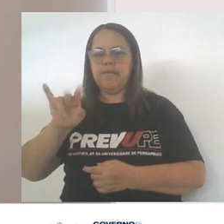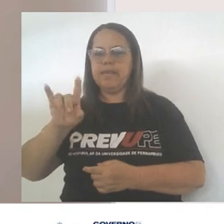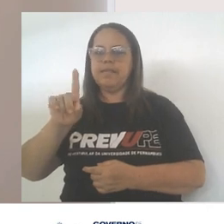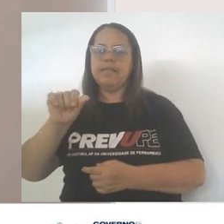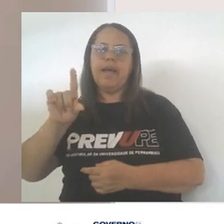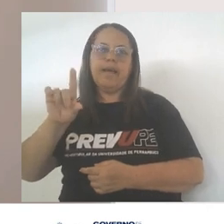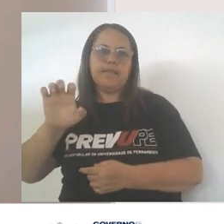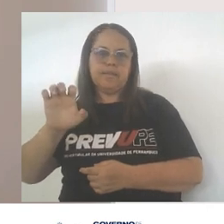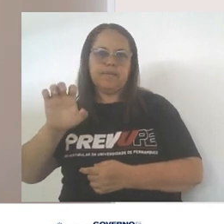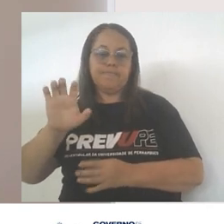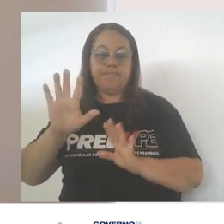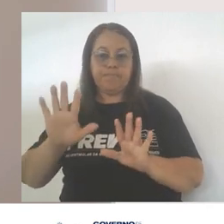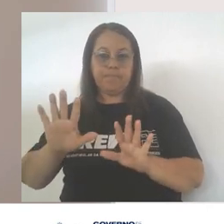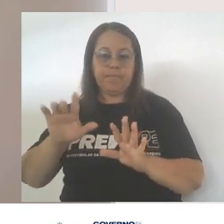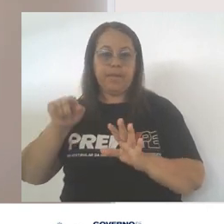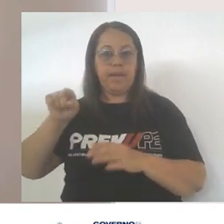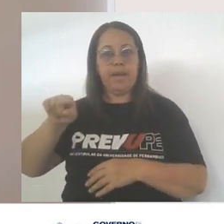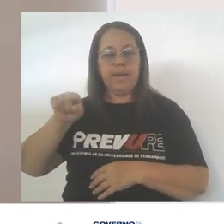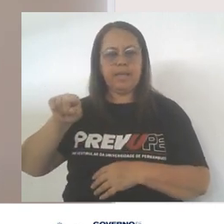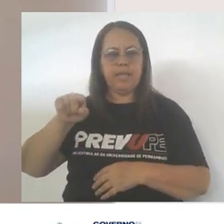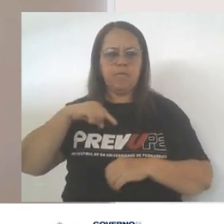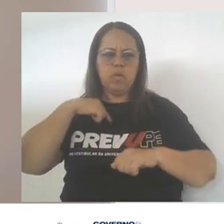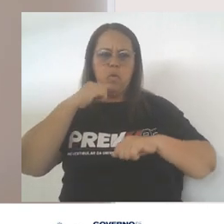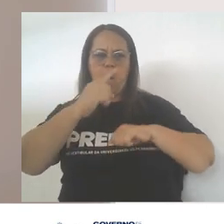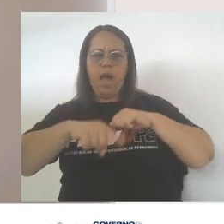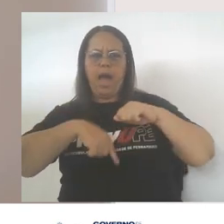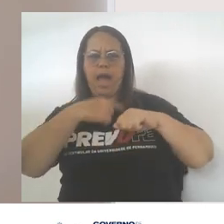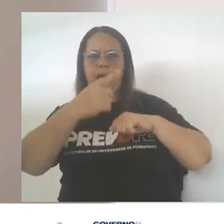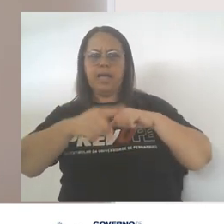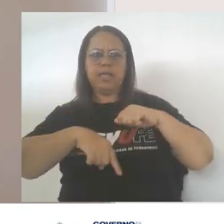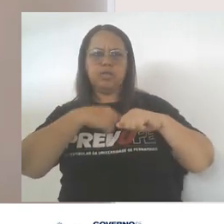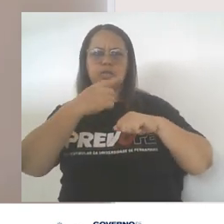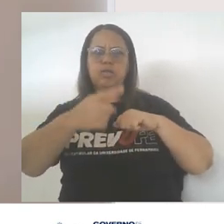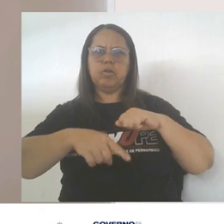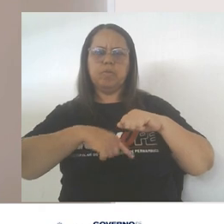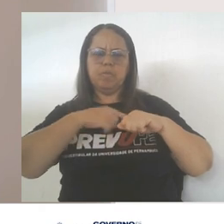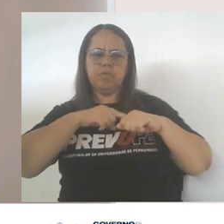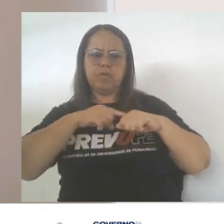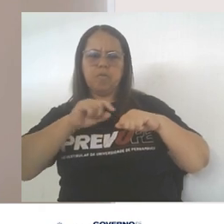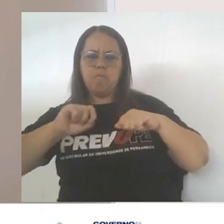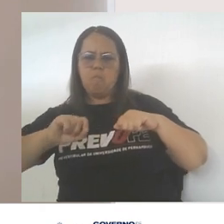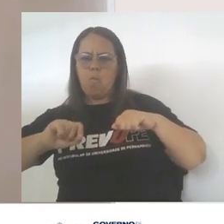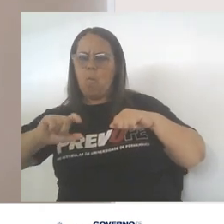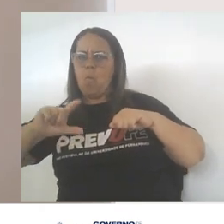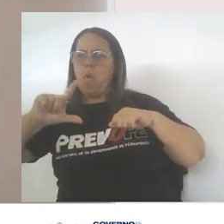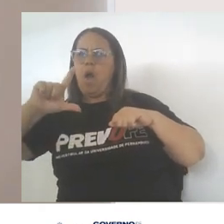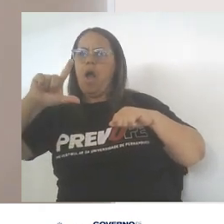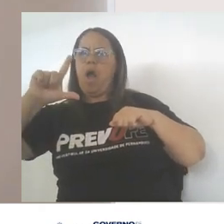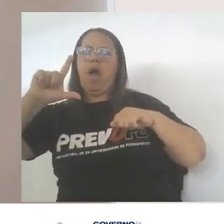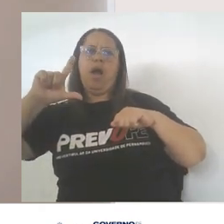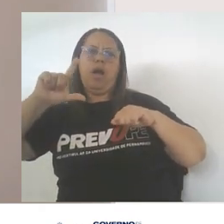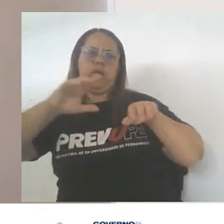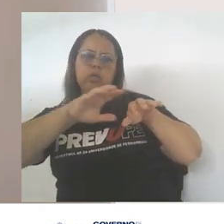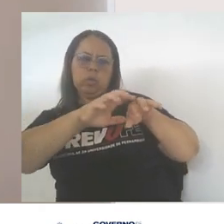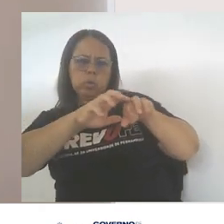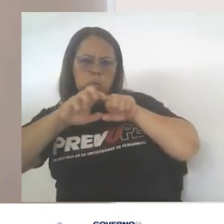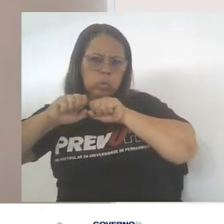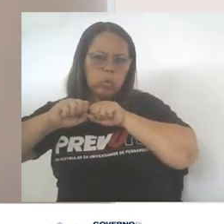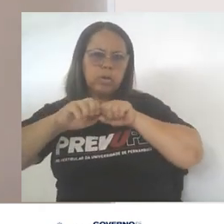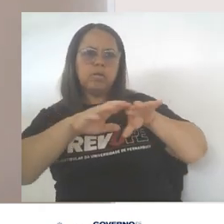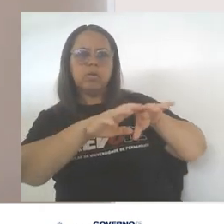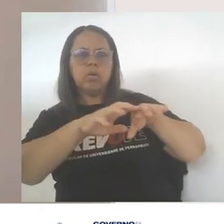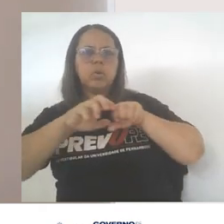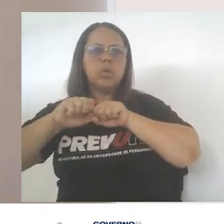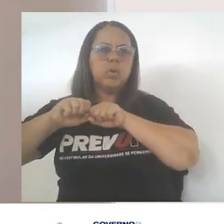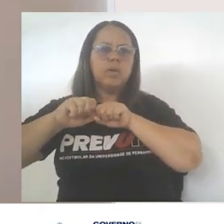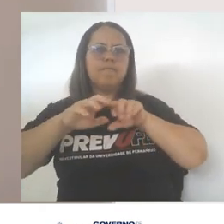Quando átomos com uma grande diferença de eletronegatividade se ligam, um átomo atrai os elétrons de ligação